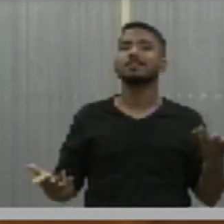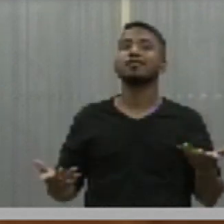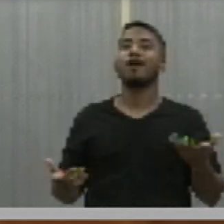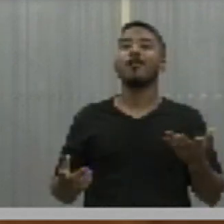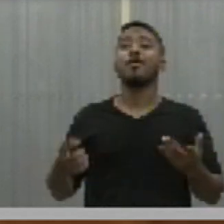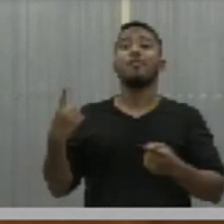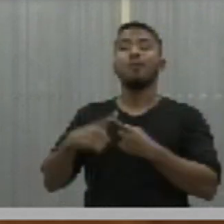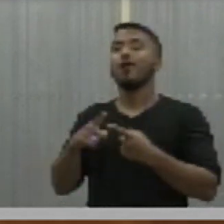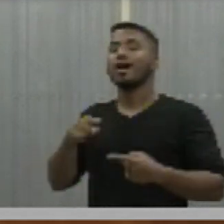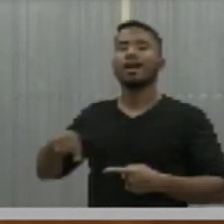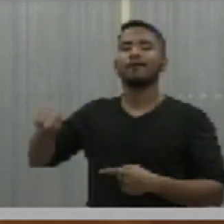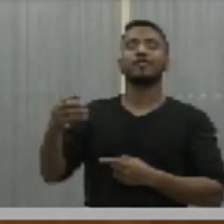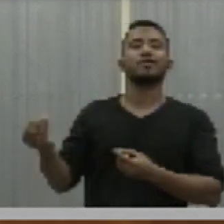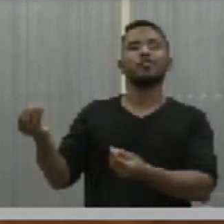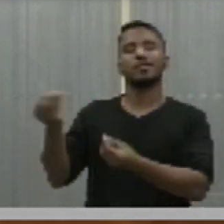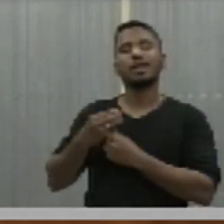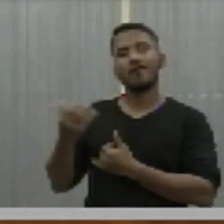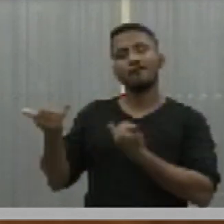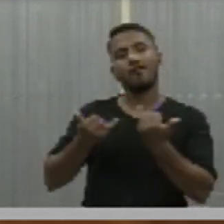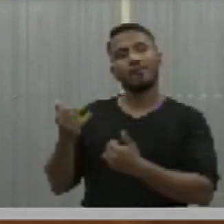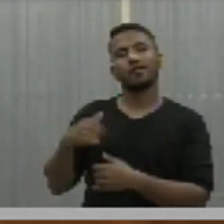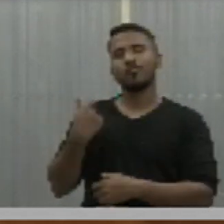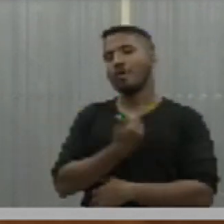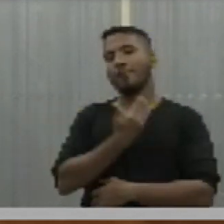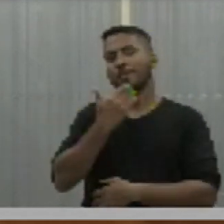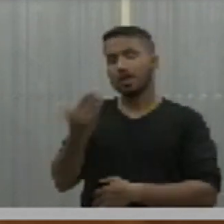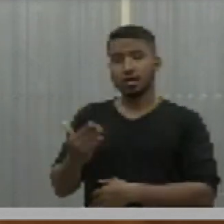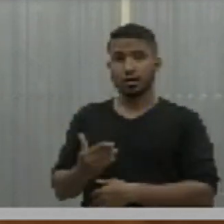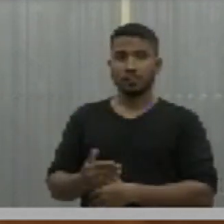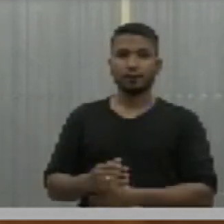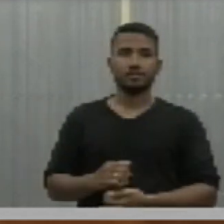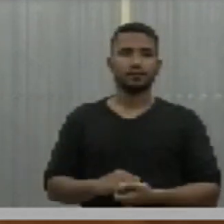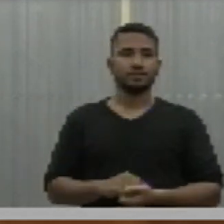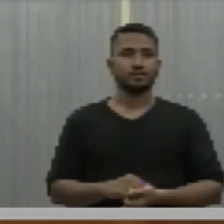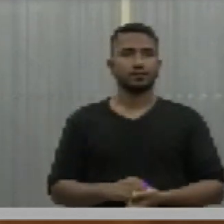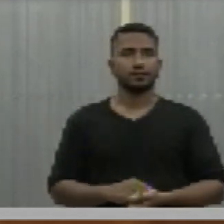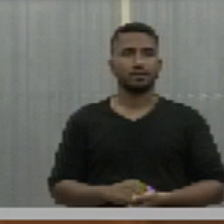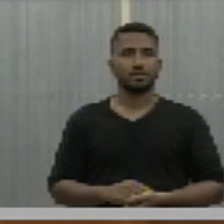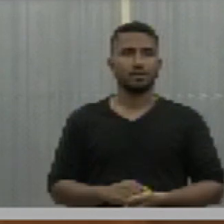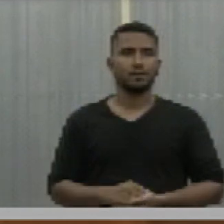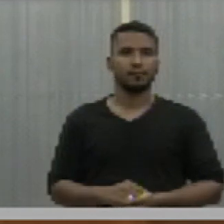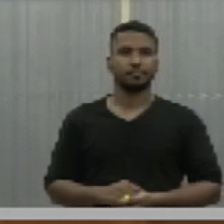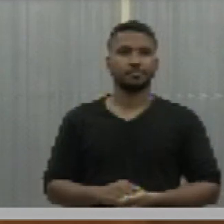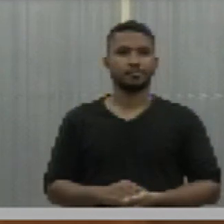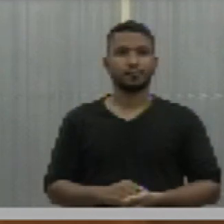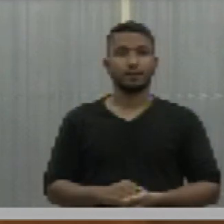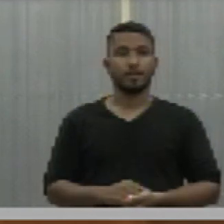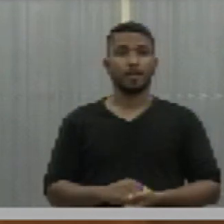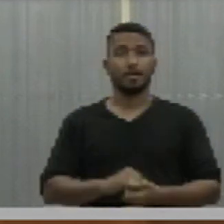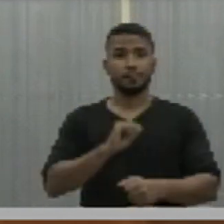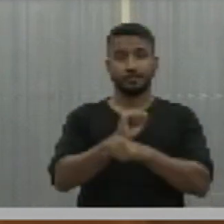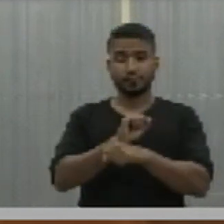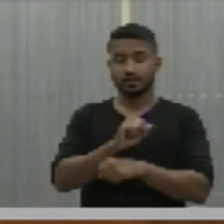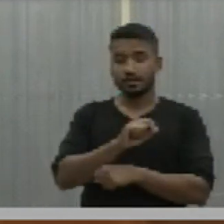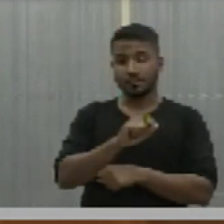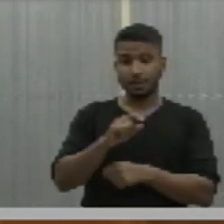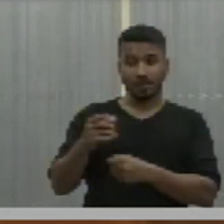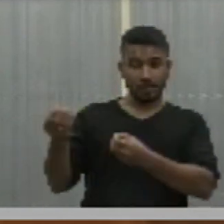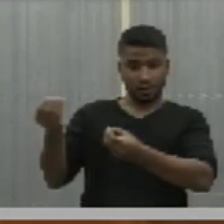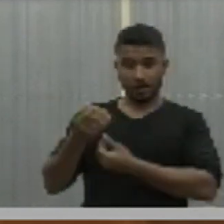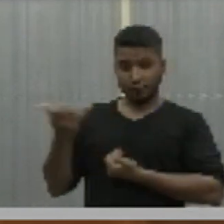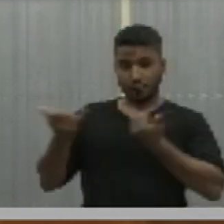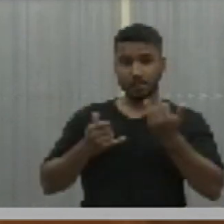não entregam essas informações? Eu quero que eles possam entregar as informações para que a gente possa provar